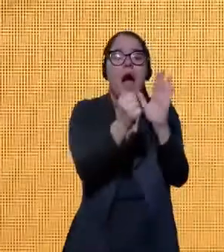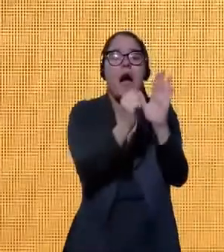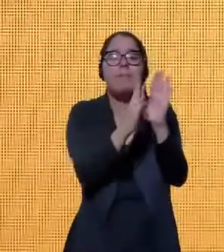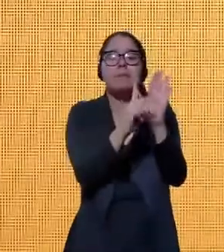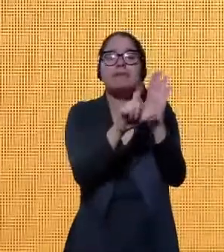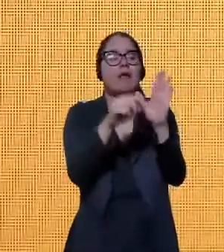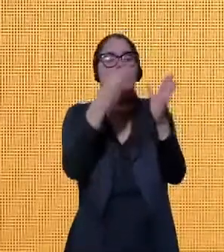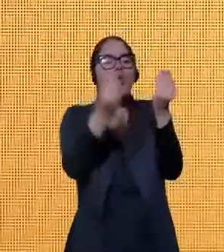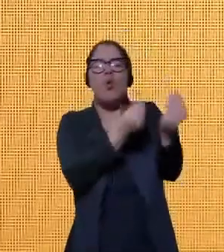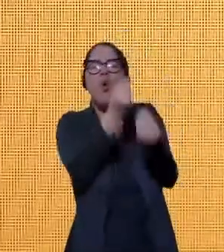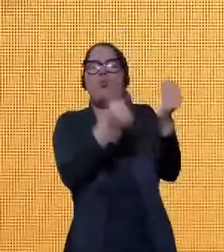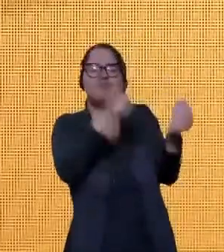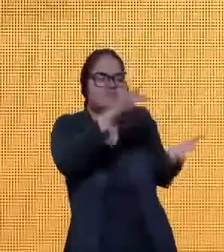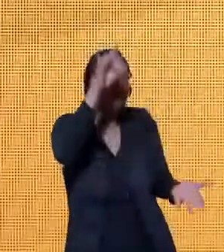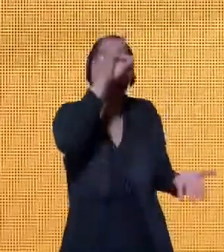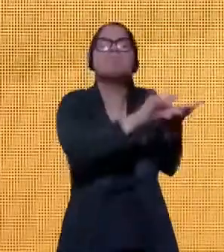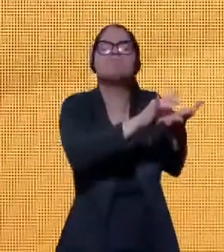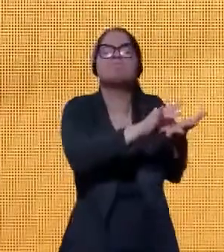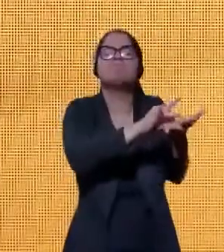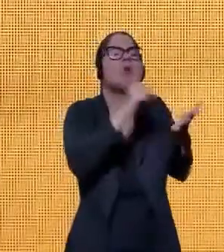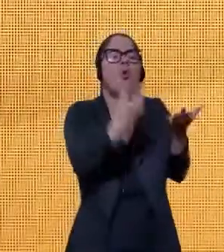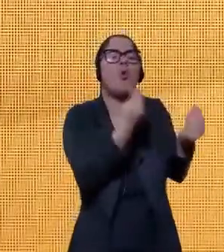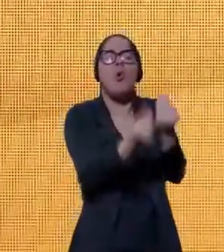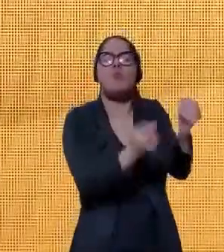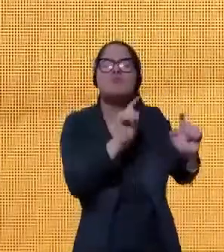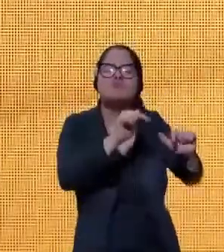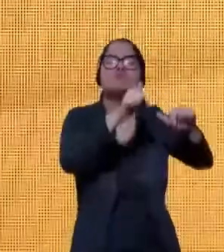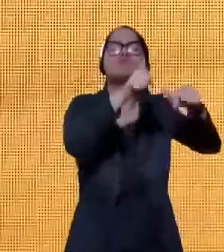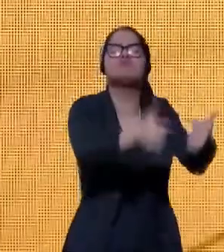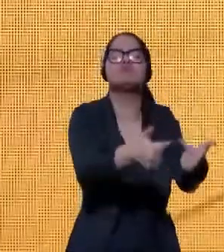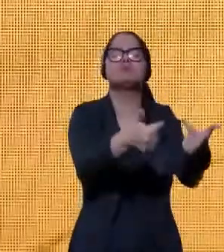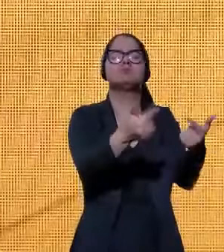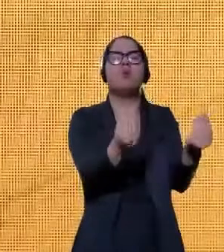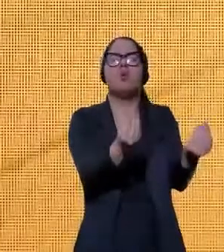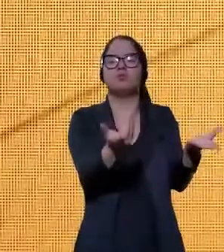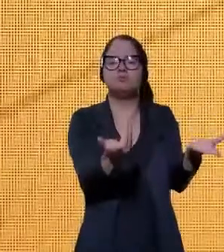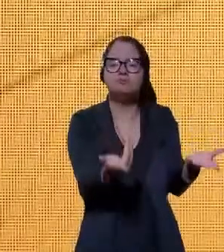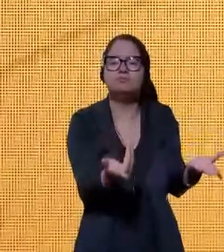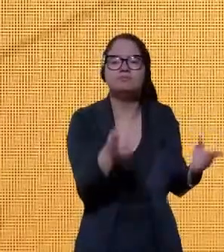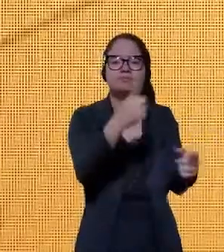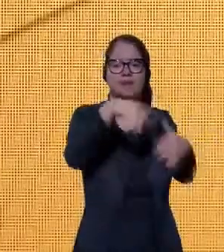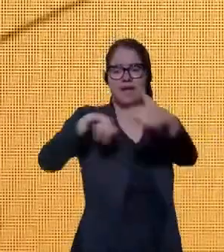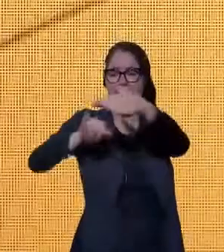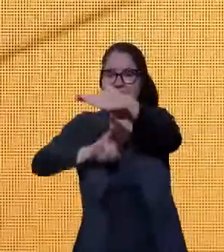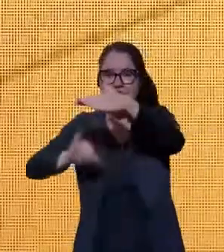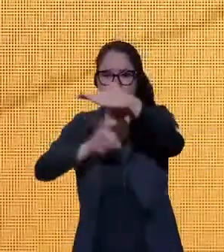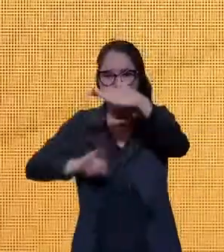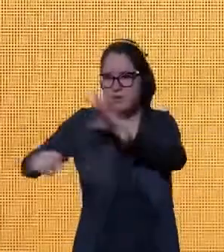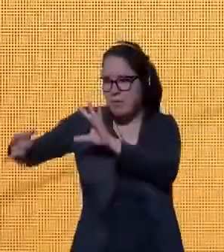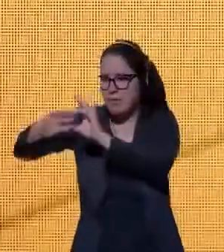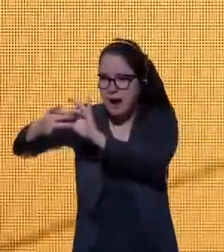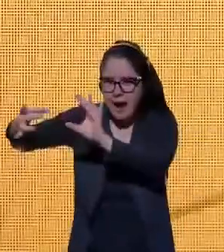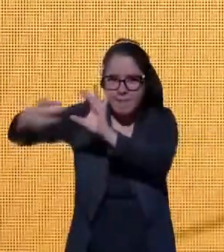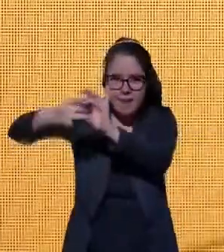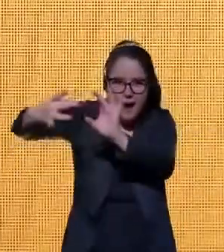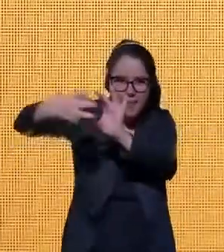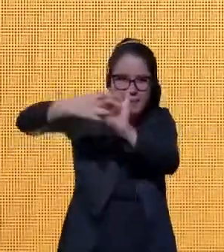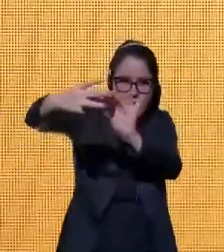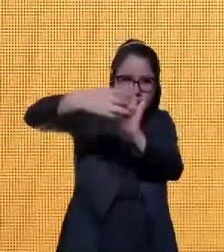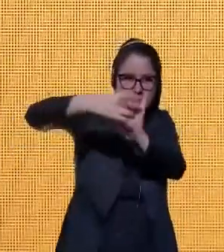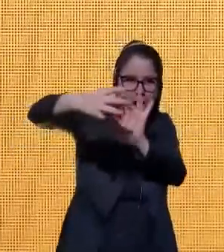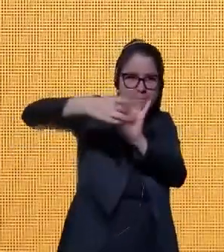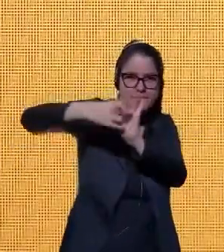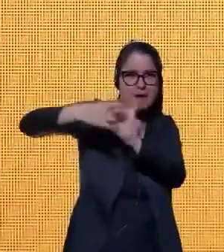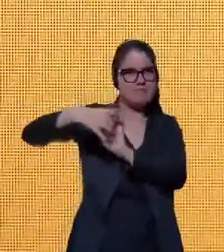sustentável, colocando em ação essas instituições capazes de ir coordenadas com excelente